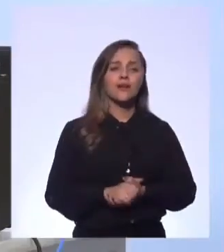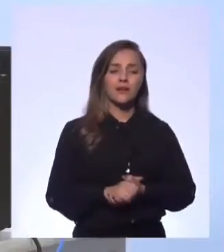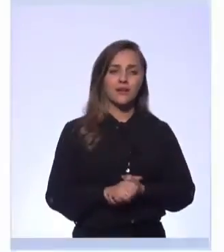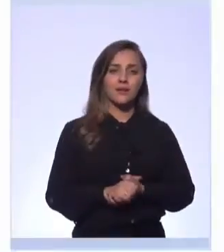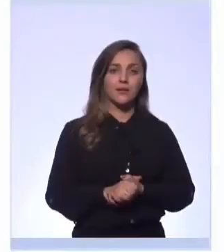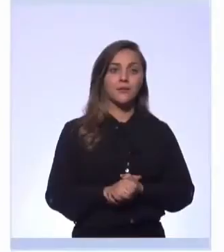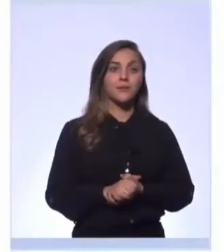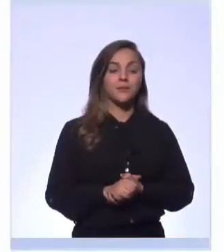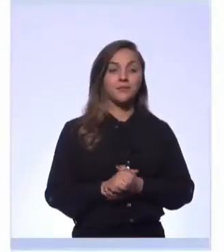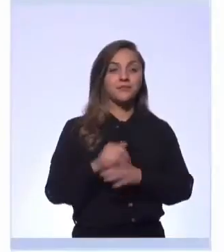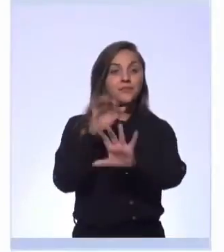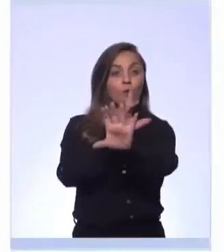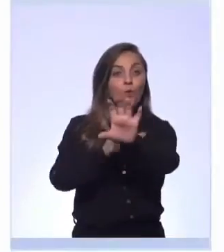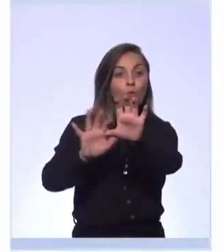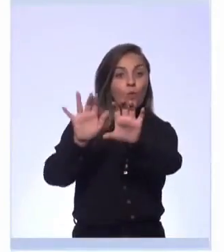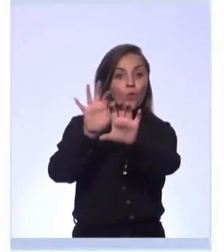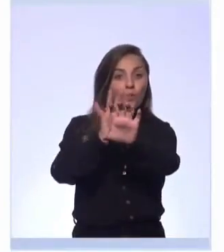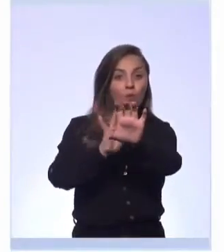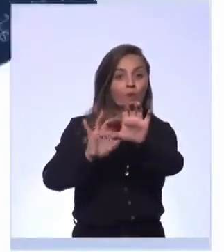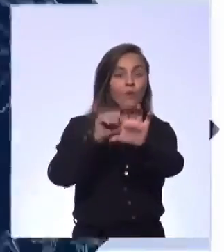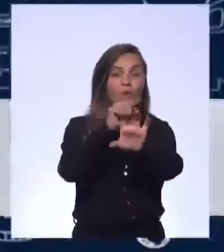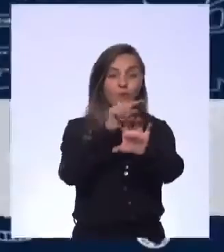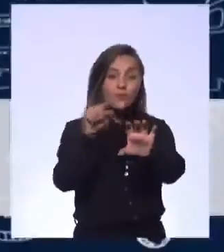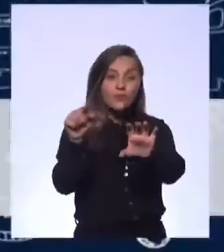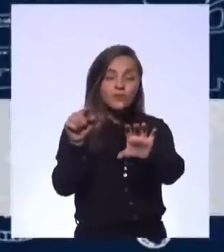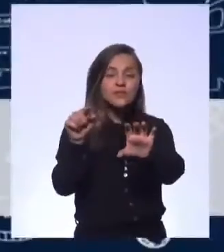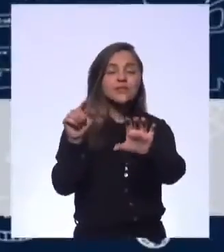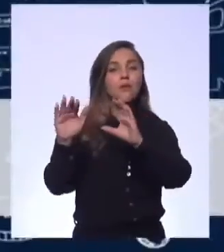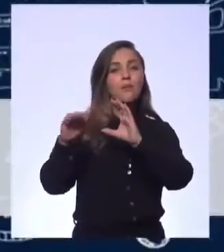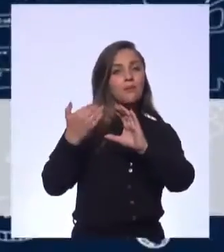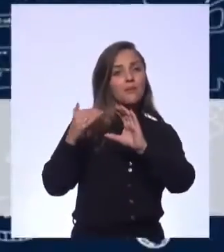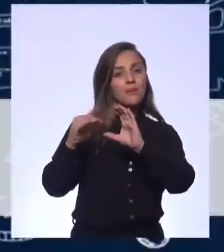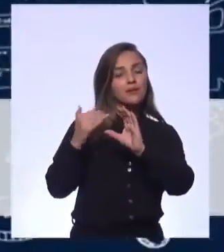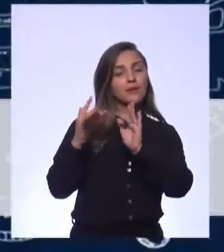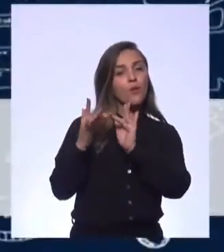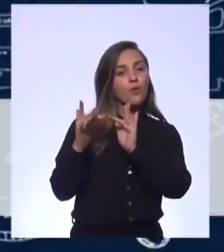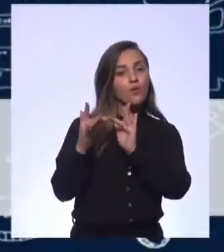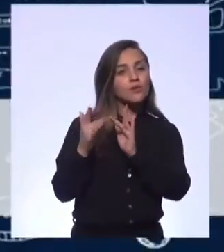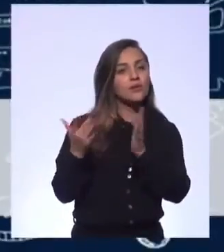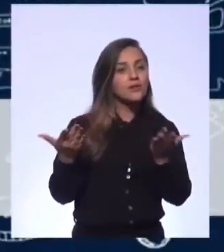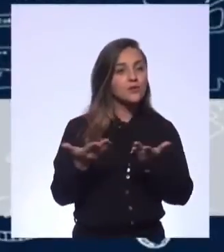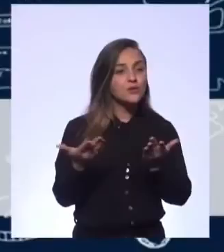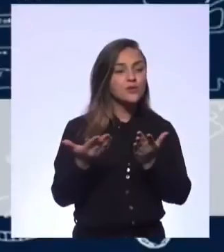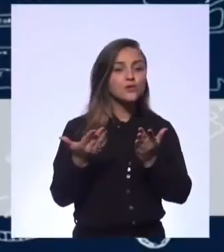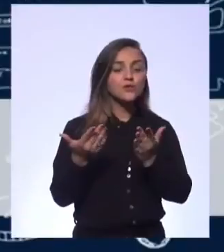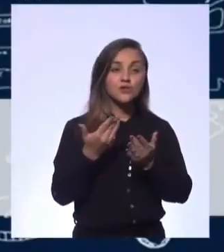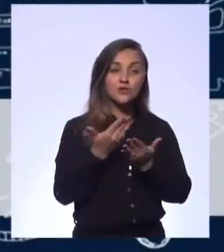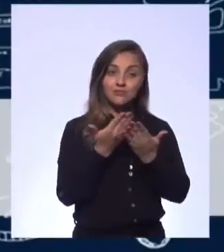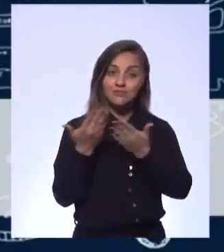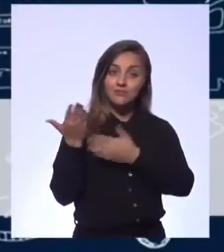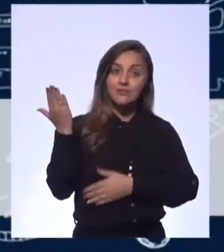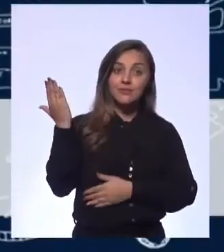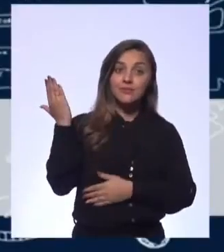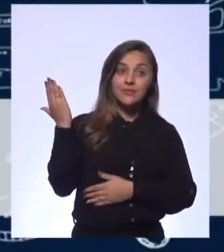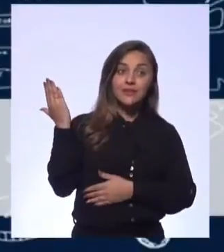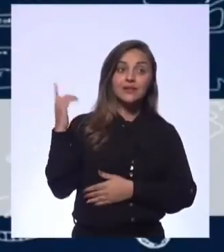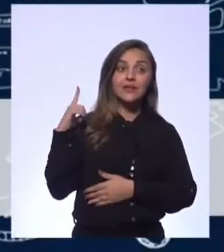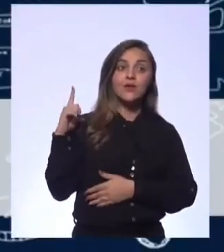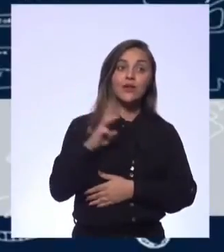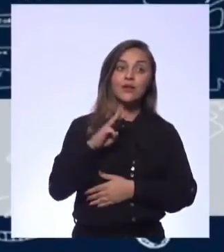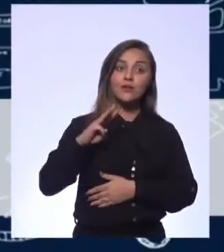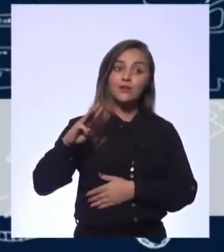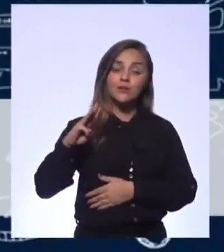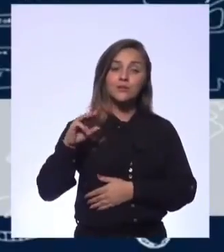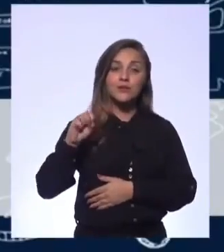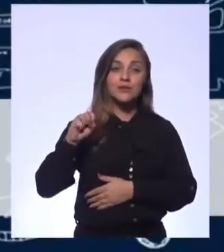Aqui é o nosso QR Code para que você entre em contato conosco. E aqui os contatos que a gente tem com base para que você possa